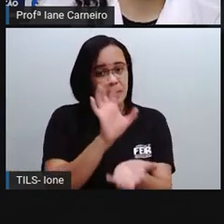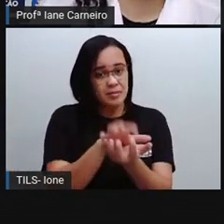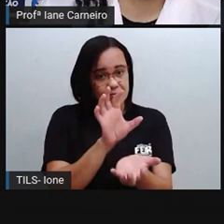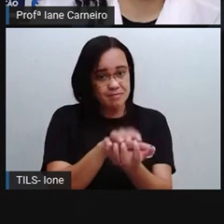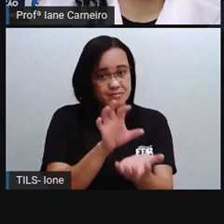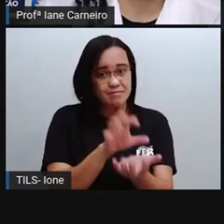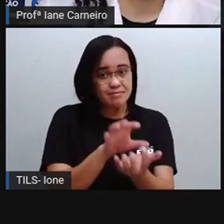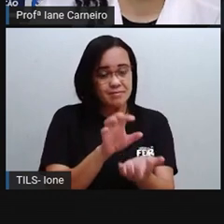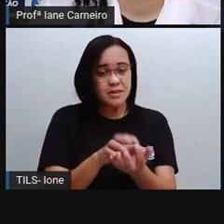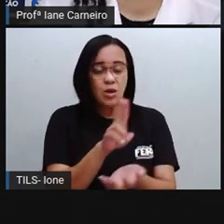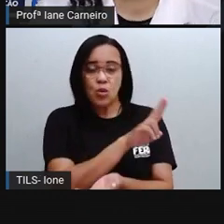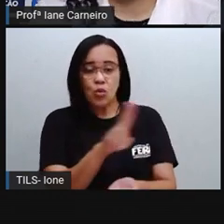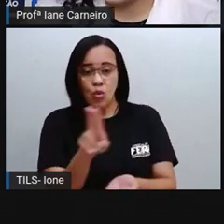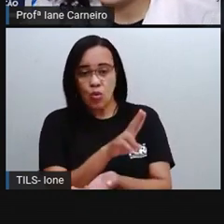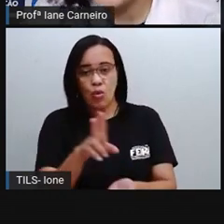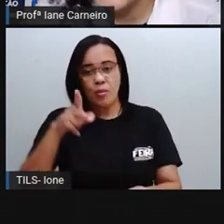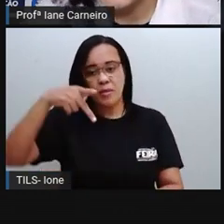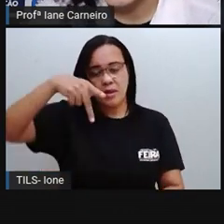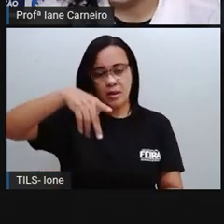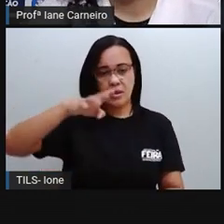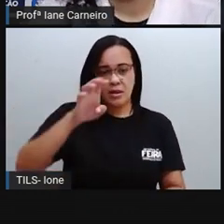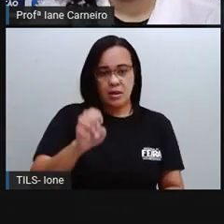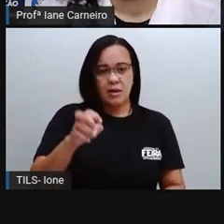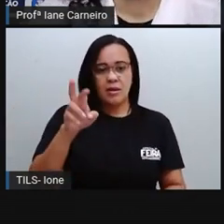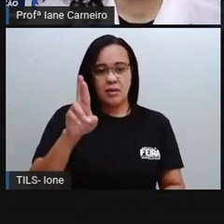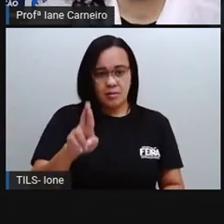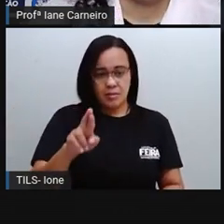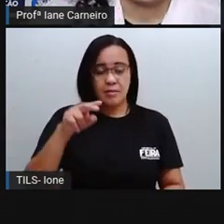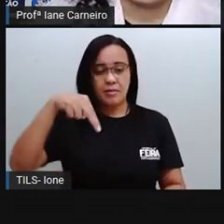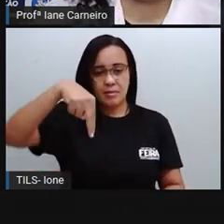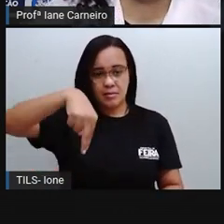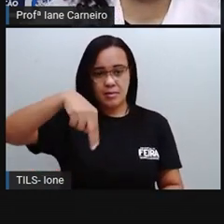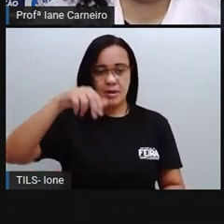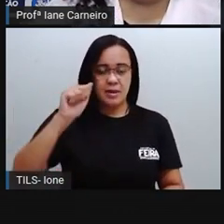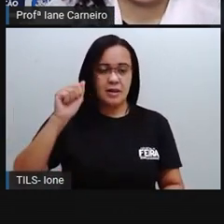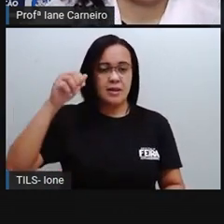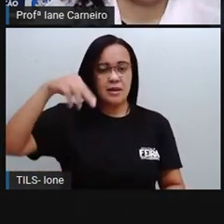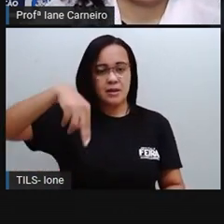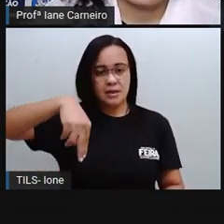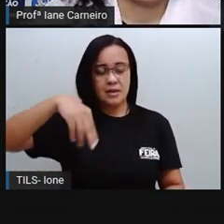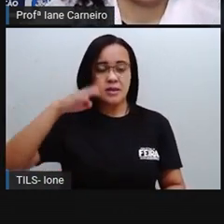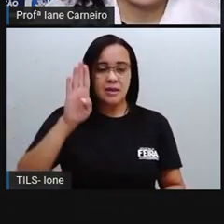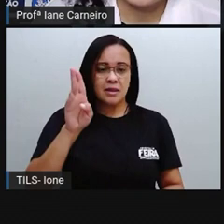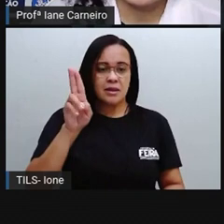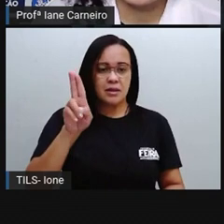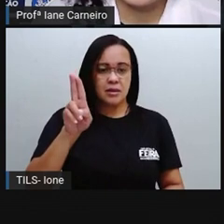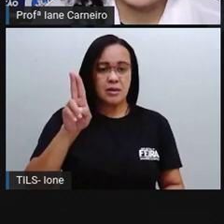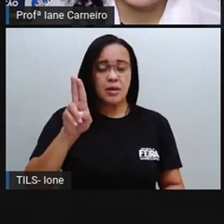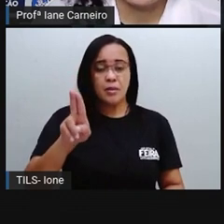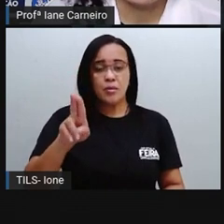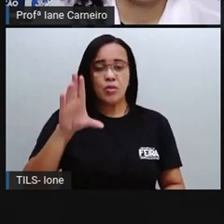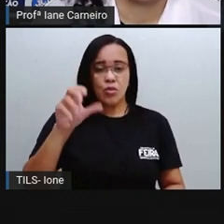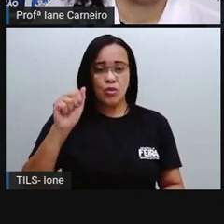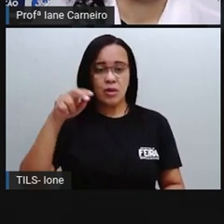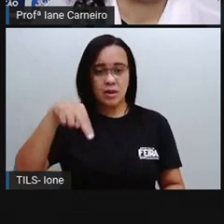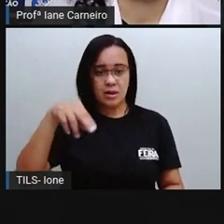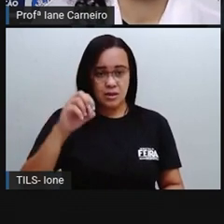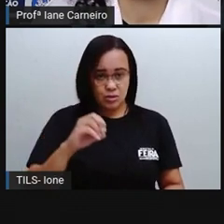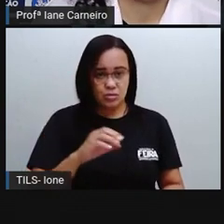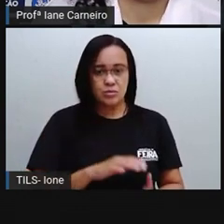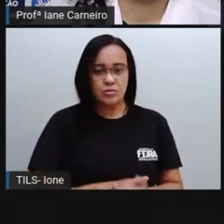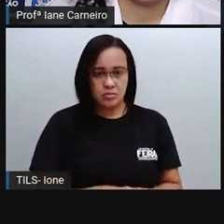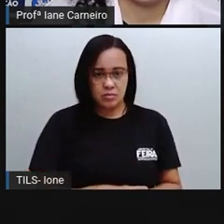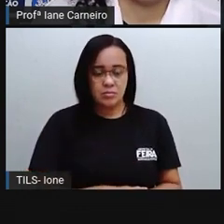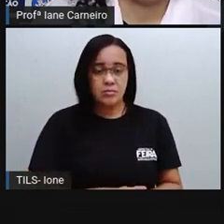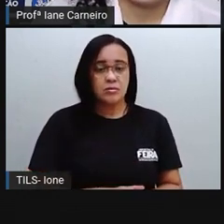nasce em Pernambuco, Pernambucano. Aqui nós temos a capital Teresina, né? O